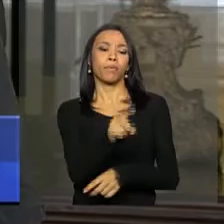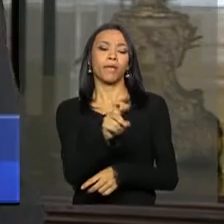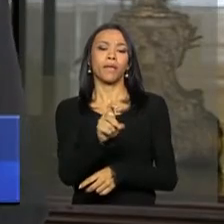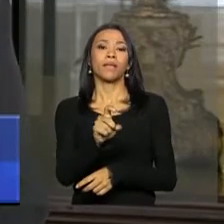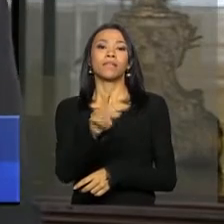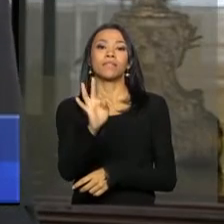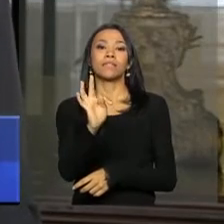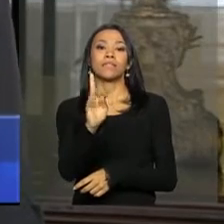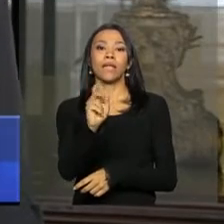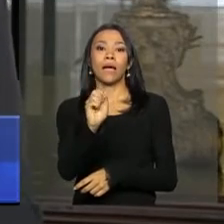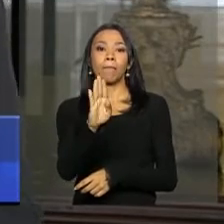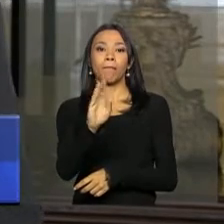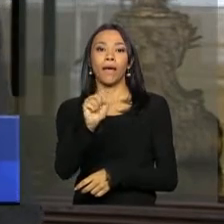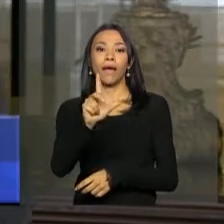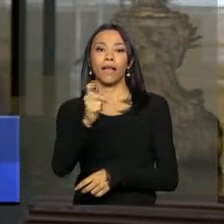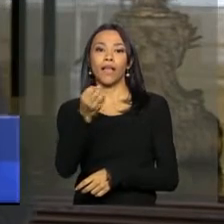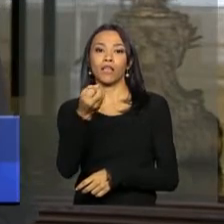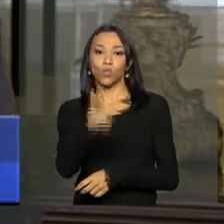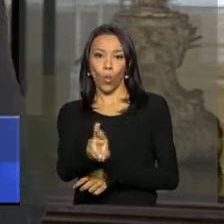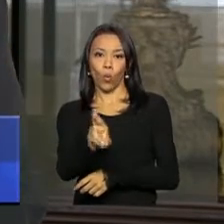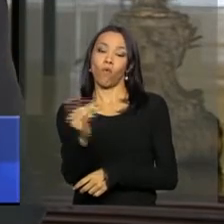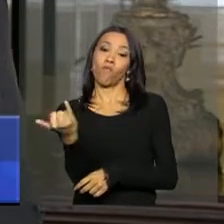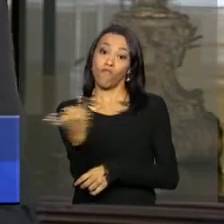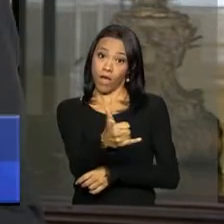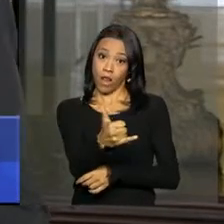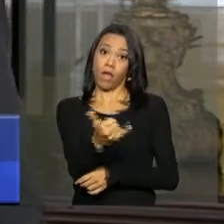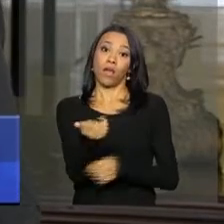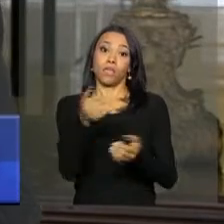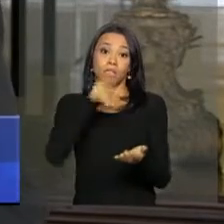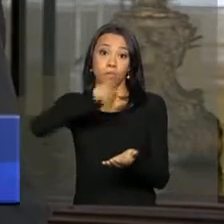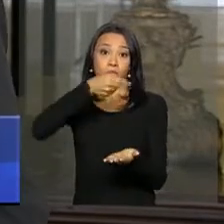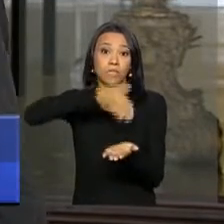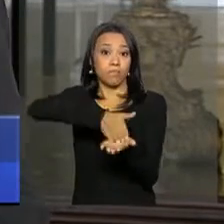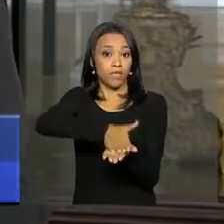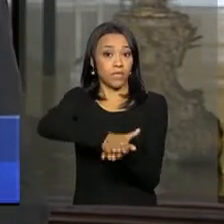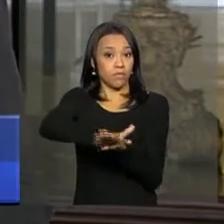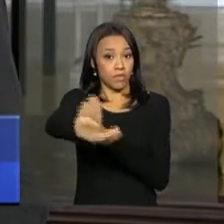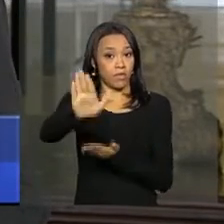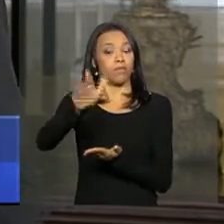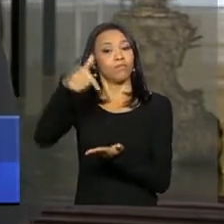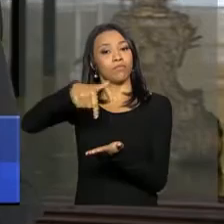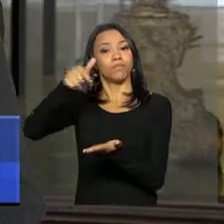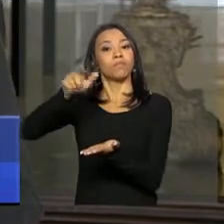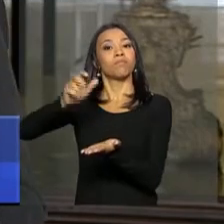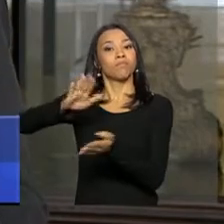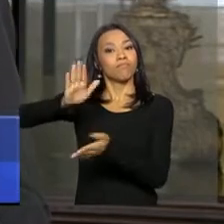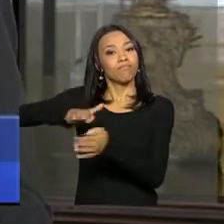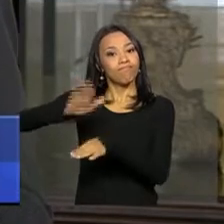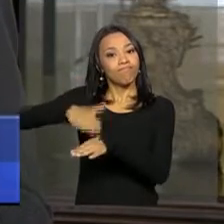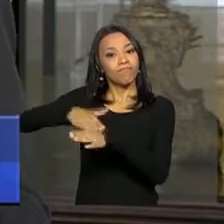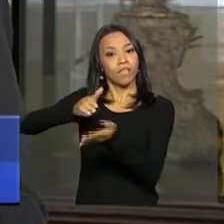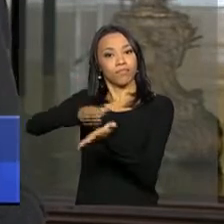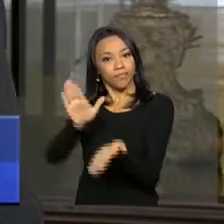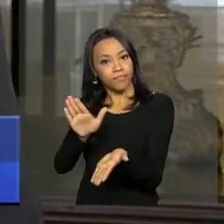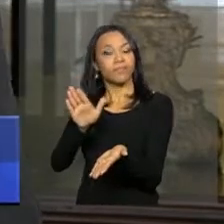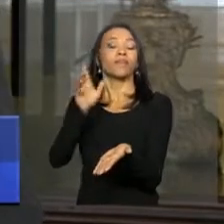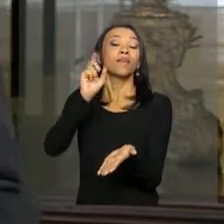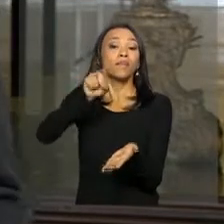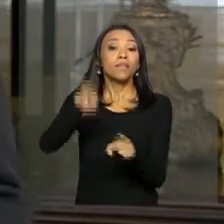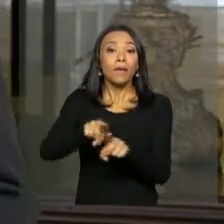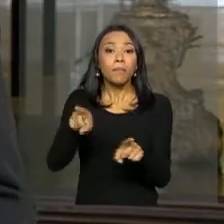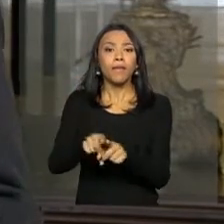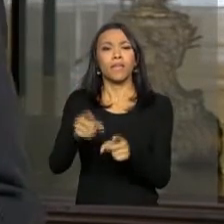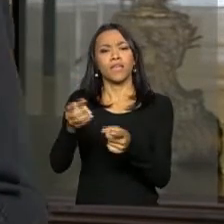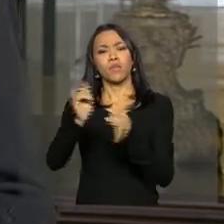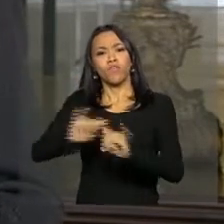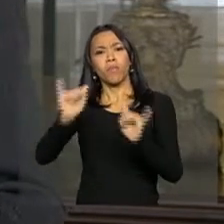-Social, registrar esse desligamento, imprimir o termo de rescisão e o documento de arrecadação do E-Social com os